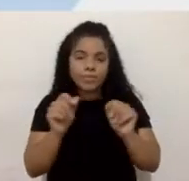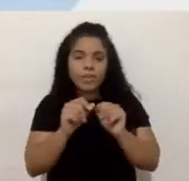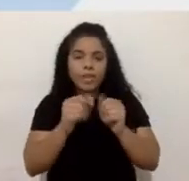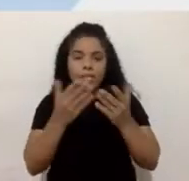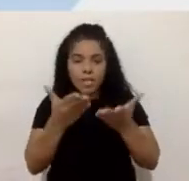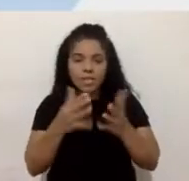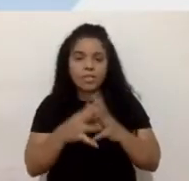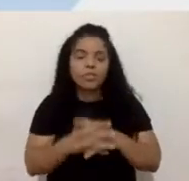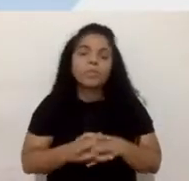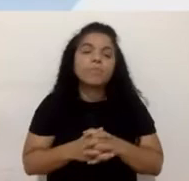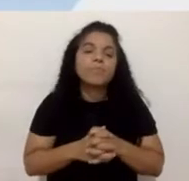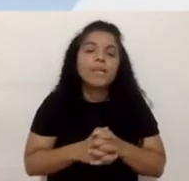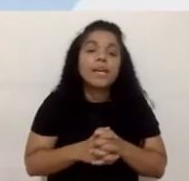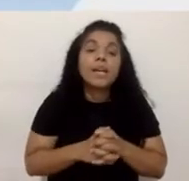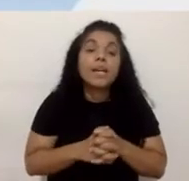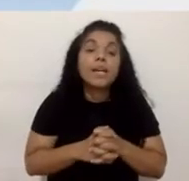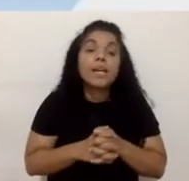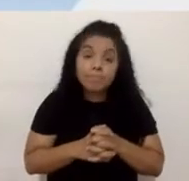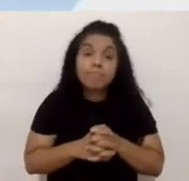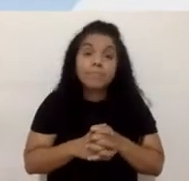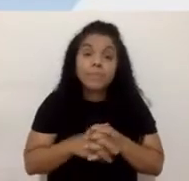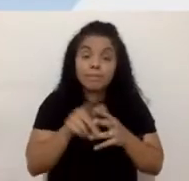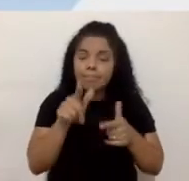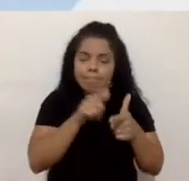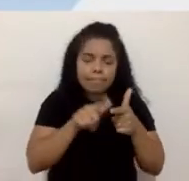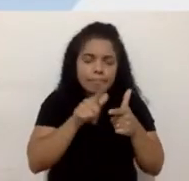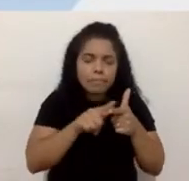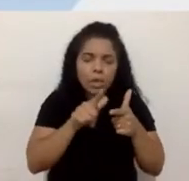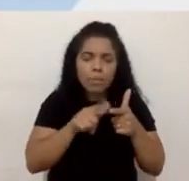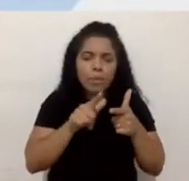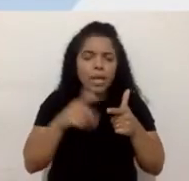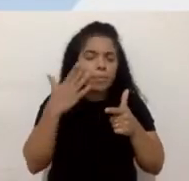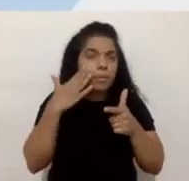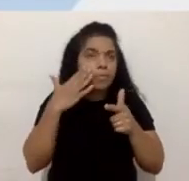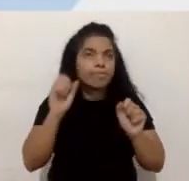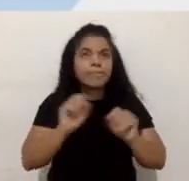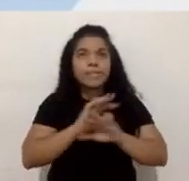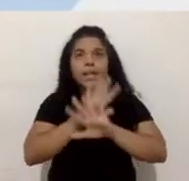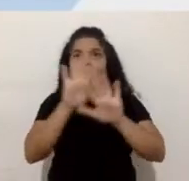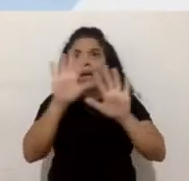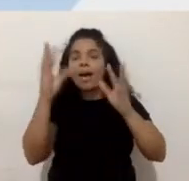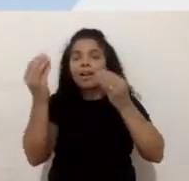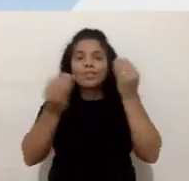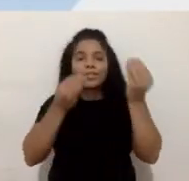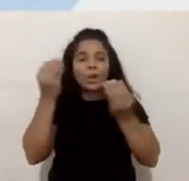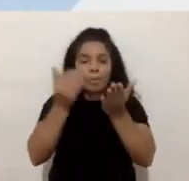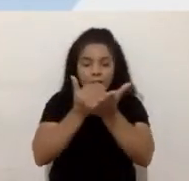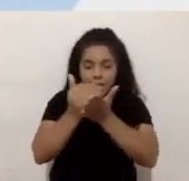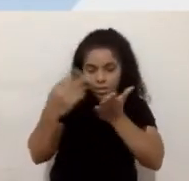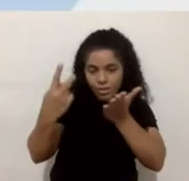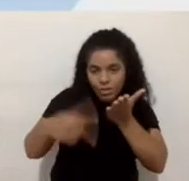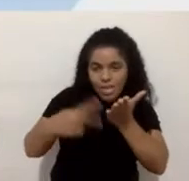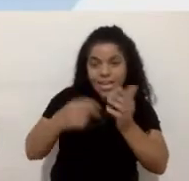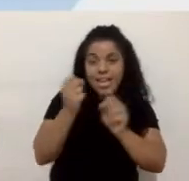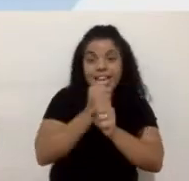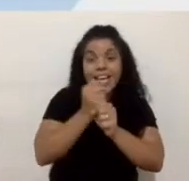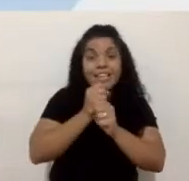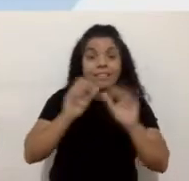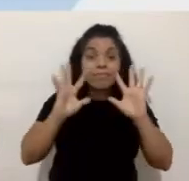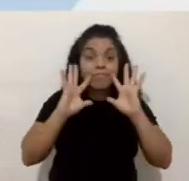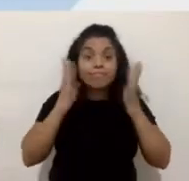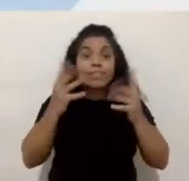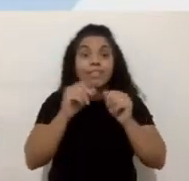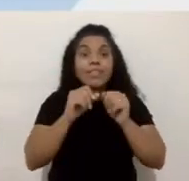Esse problema ficou muito claro, assim, muito evidente para a gente, quando a gente, no início desse ano, decidiu realizar testes de